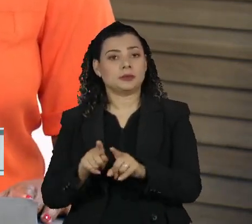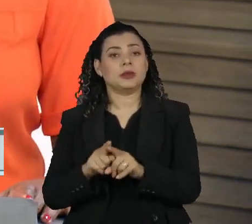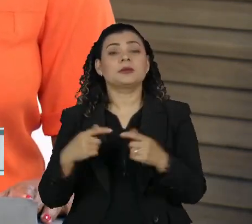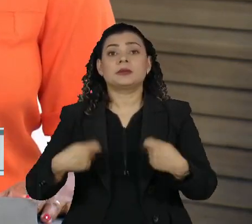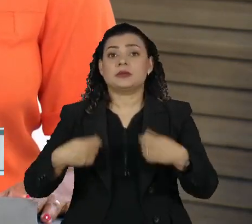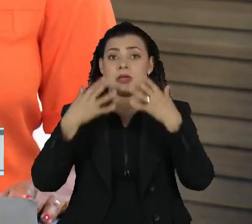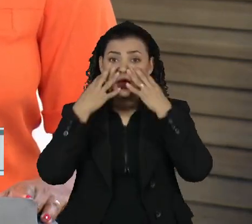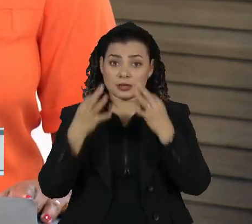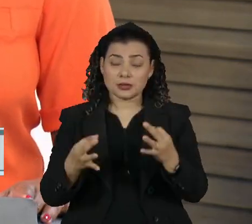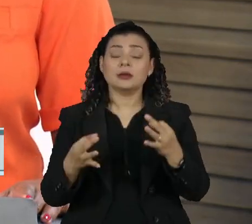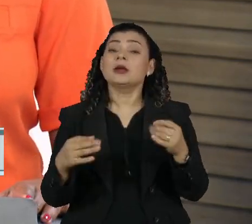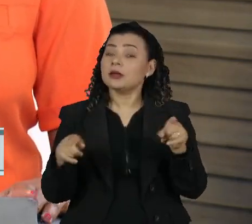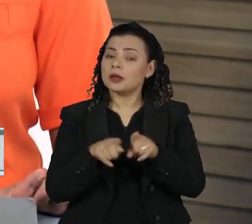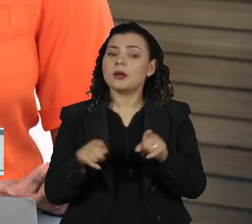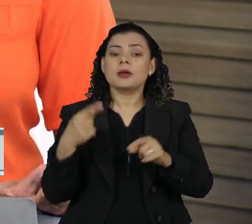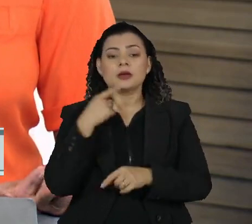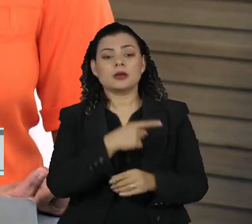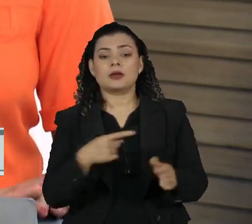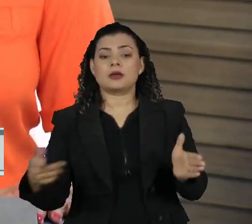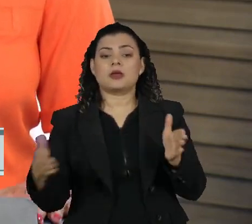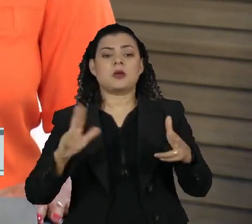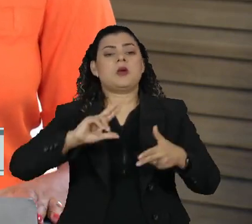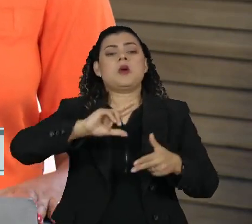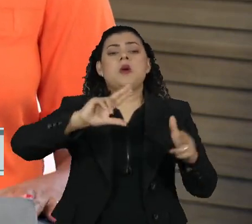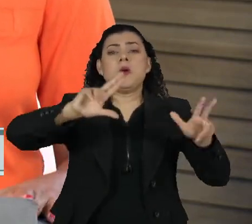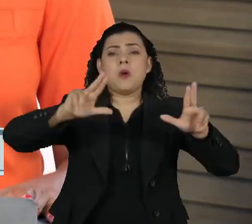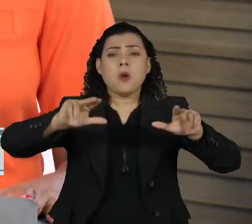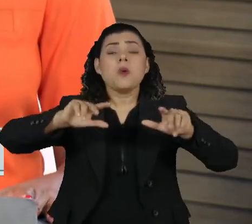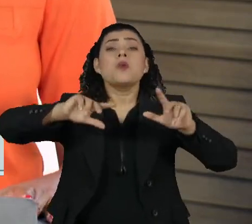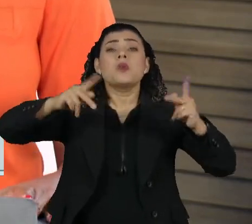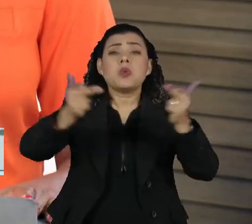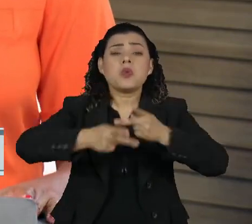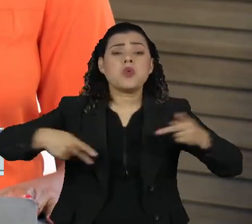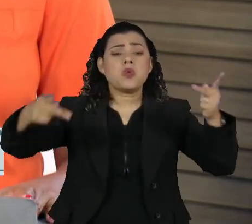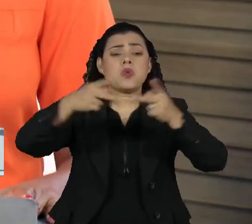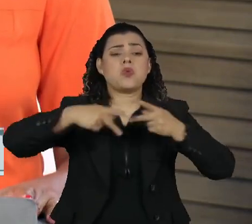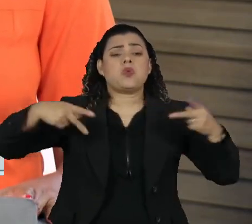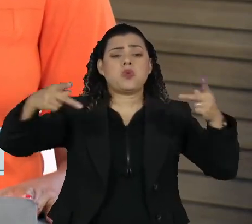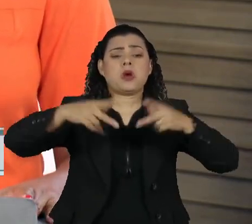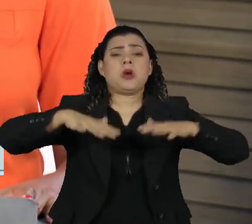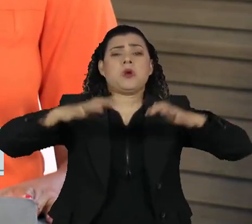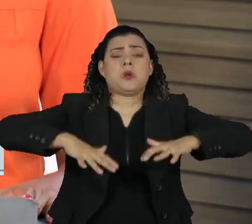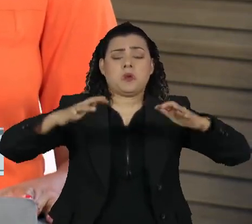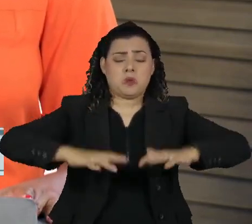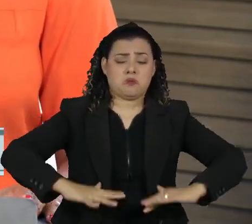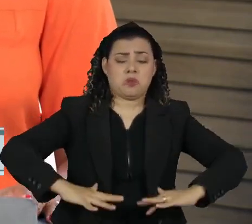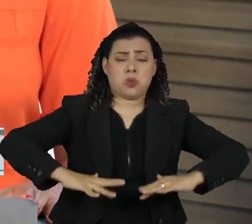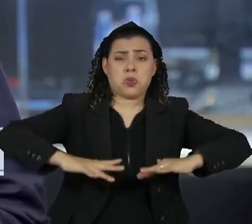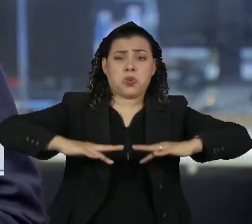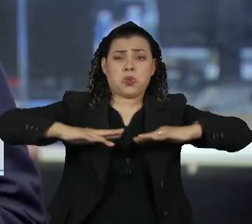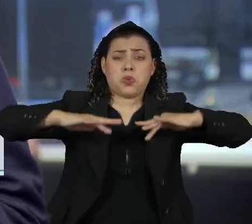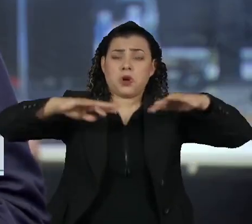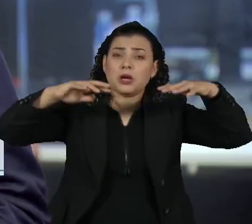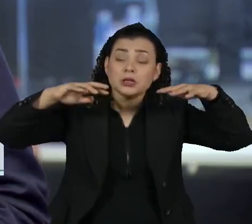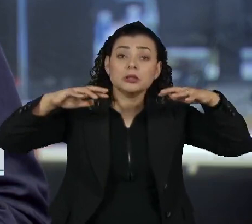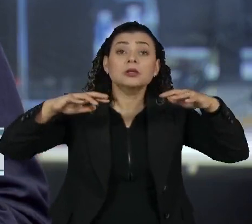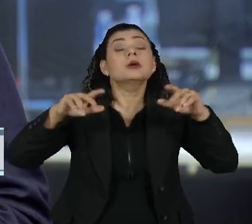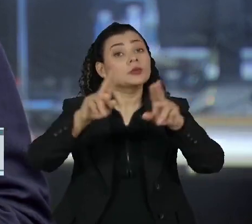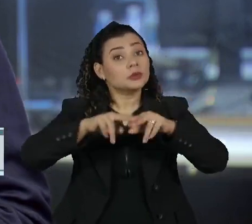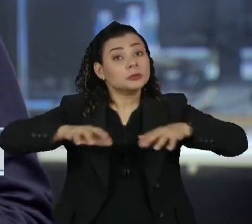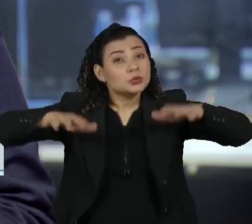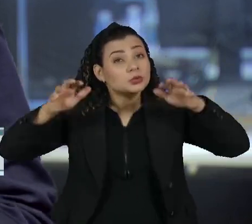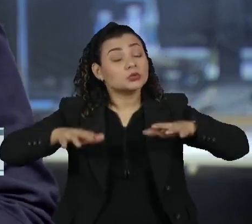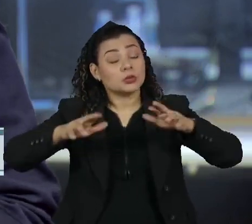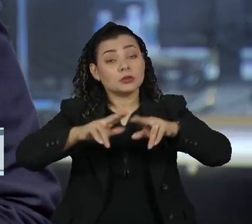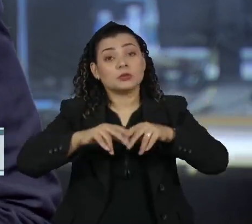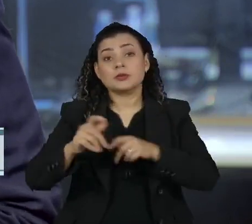Há exatamente uma semana, a passagem de um ciclone trouxe tempestades e deixou cidades debaixo d'água. Na manhã